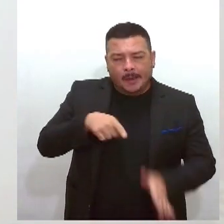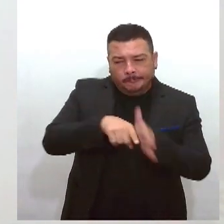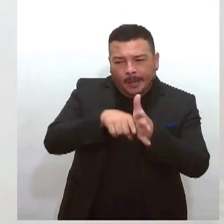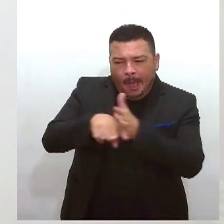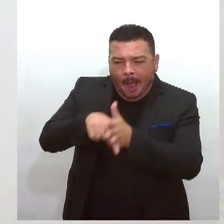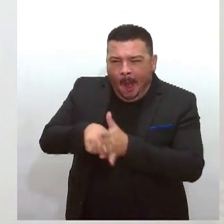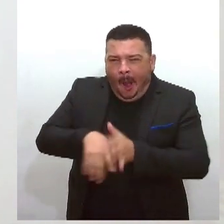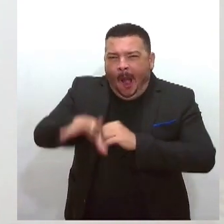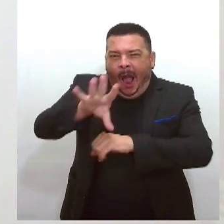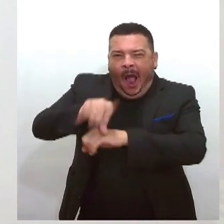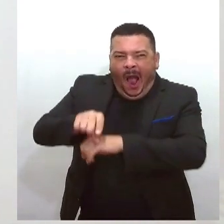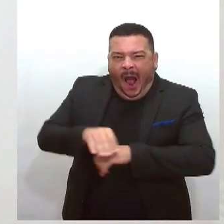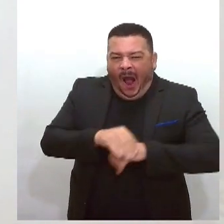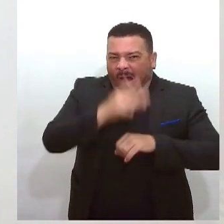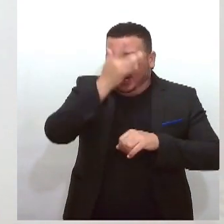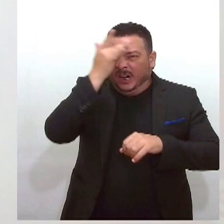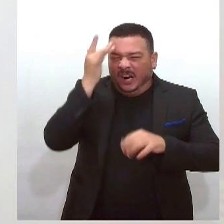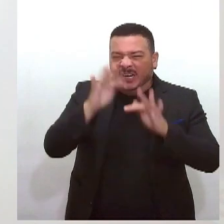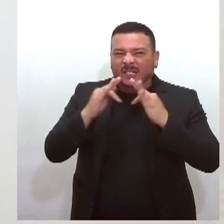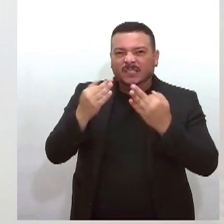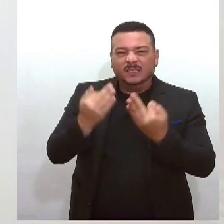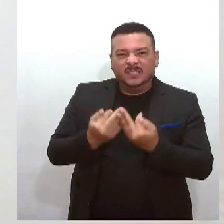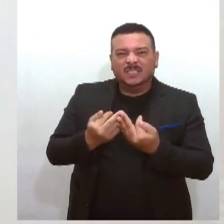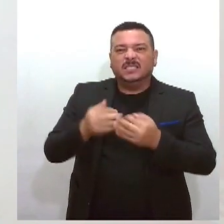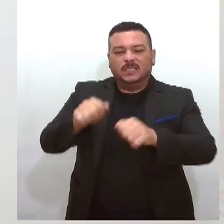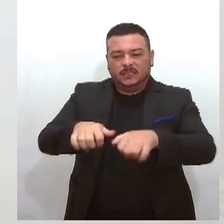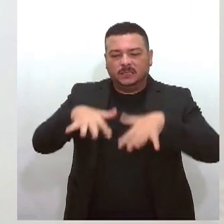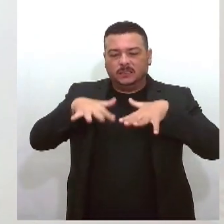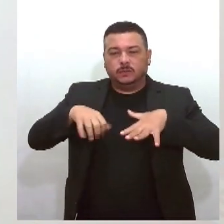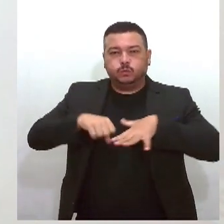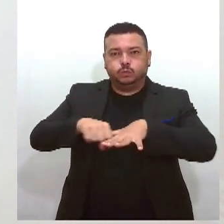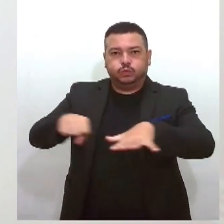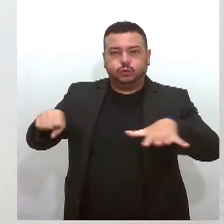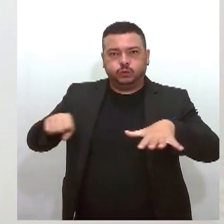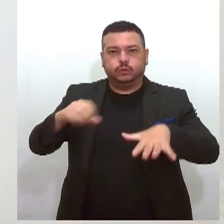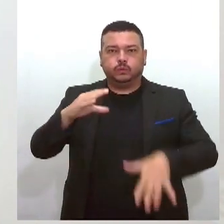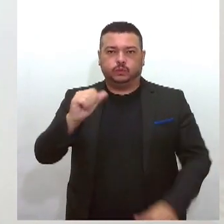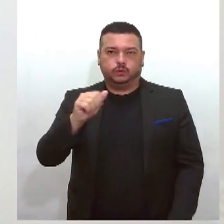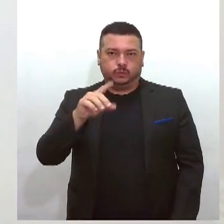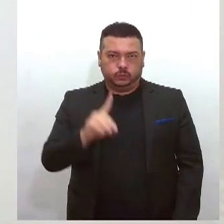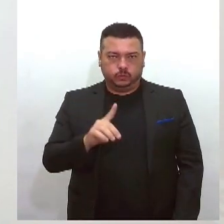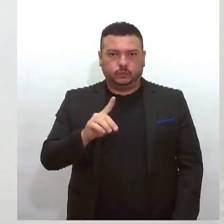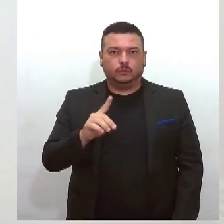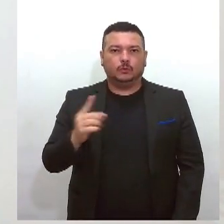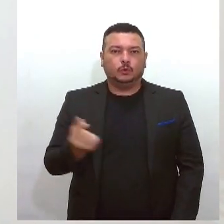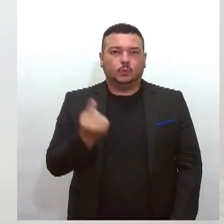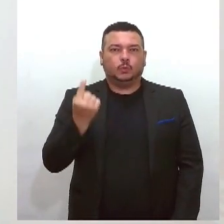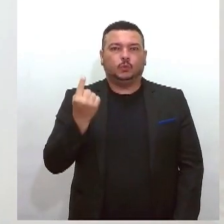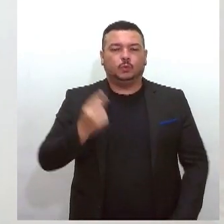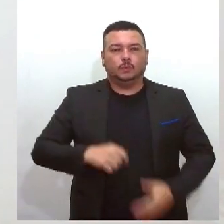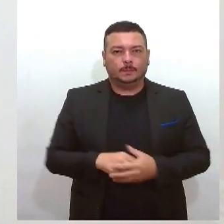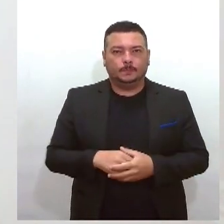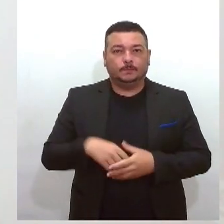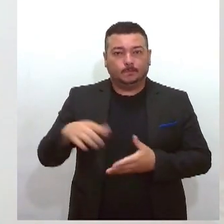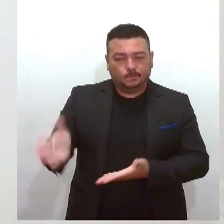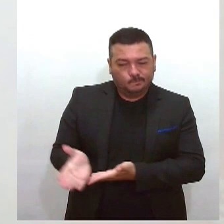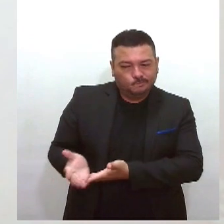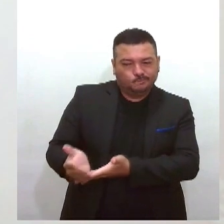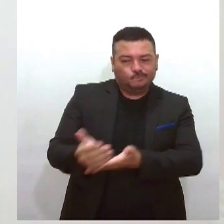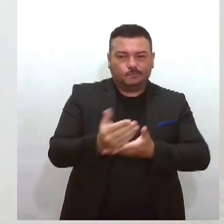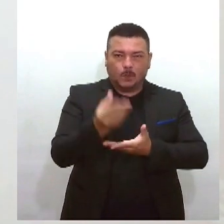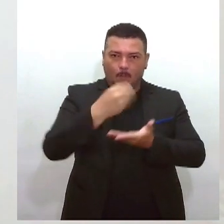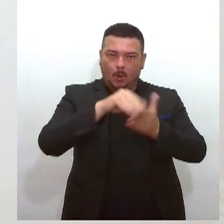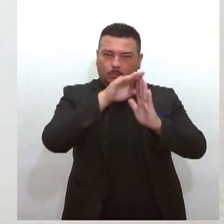beneficiários, que são o público do Cade Único. Fazemos esse levantamento, incluímos eles nas listas e depois